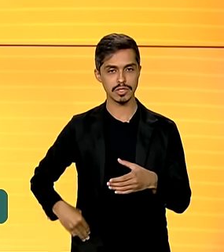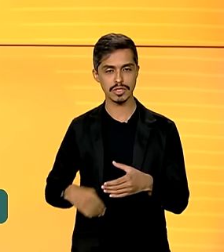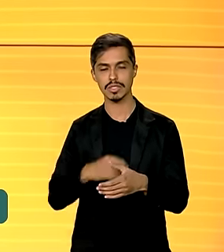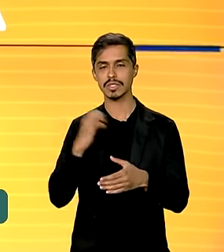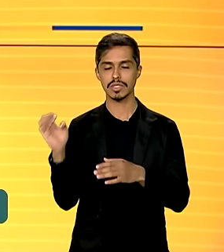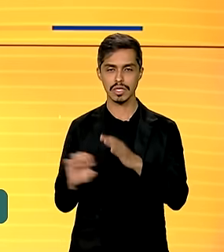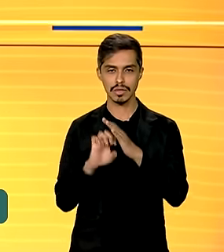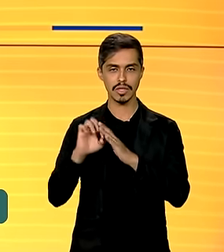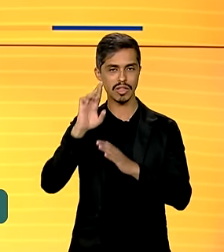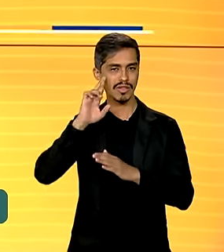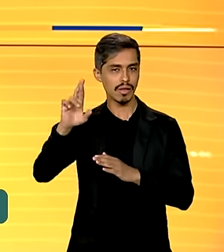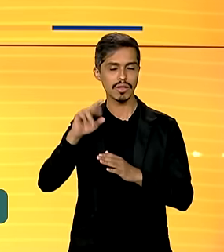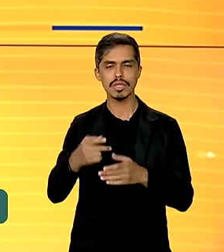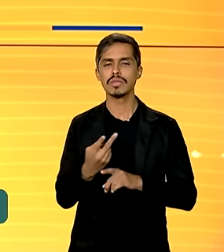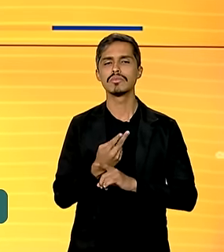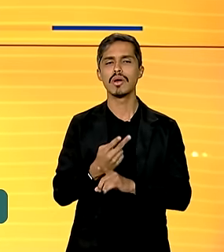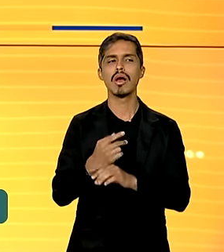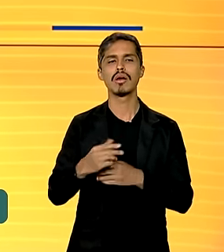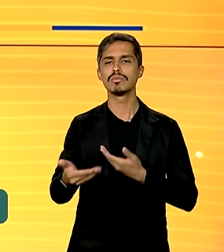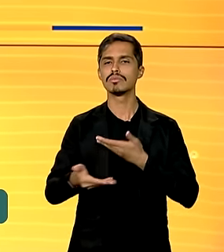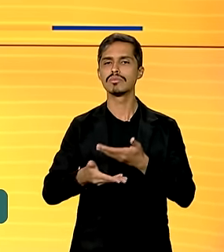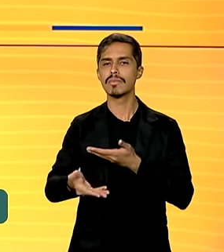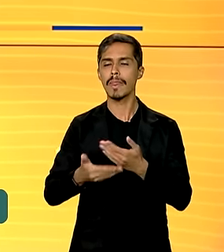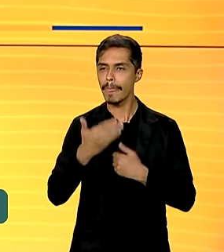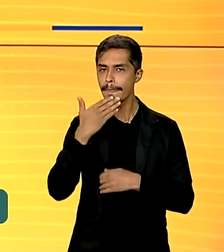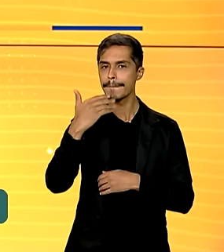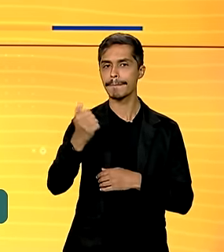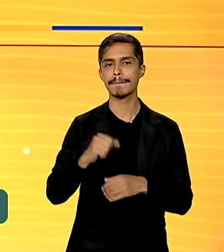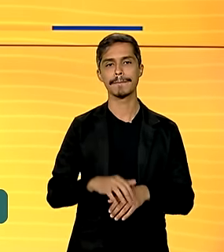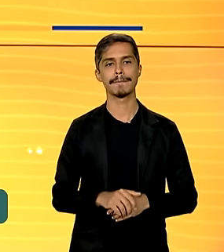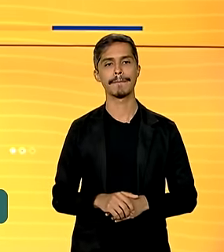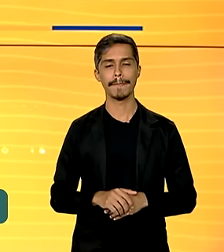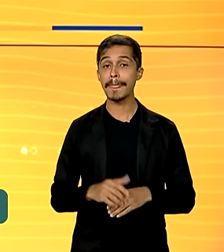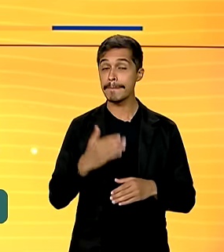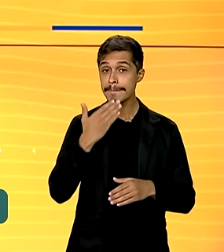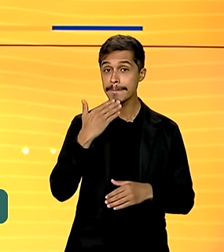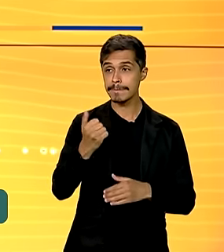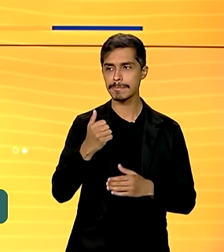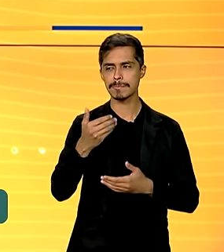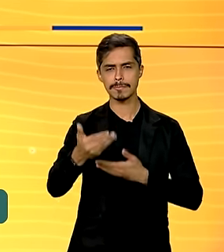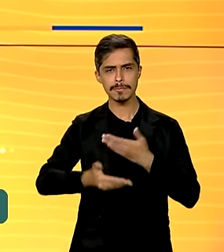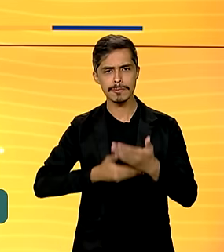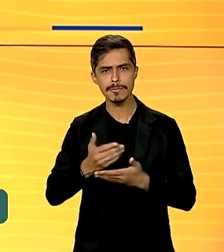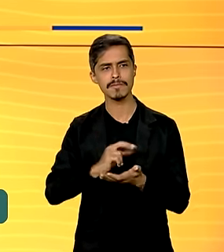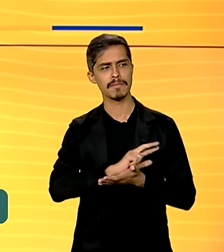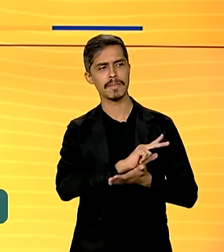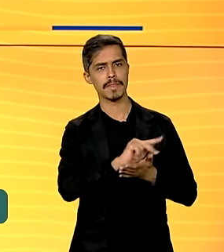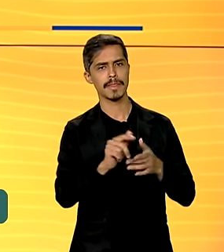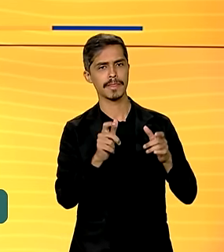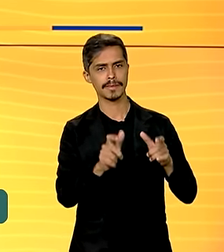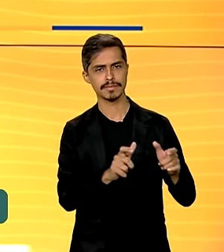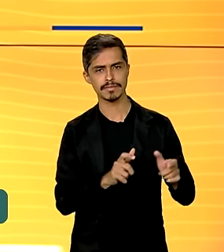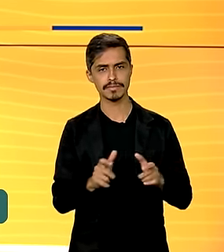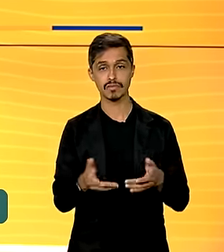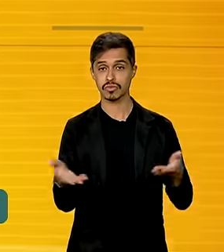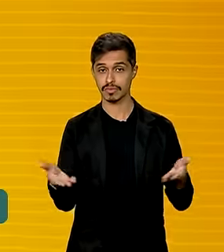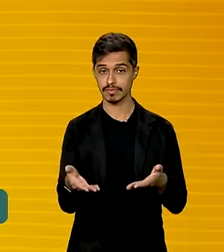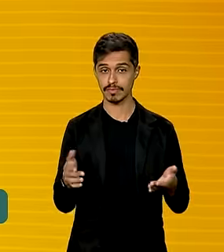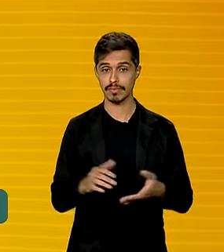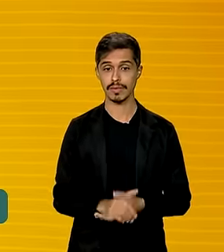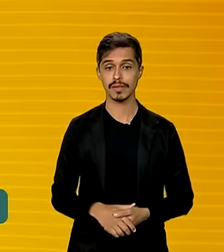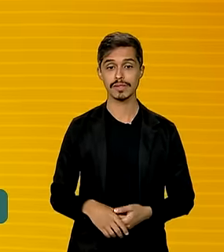empresários que busca fortalecer os laços e estabelecer cooperação em várias áreas. Hoje,